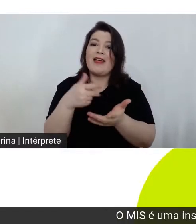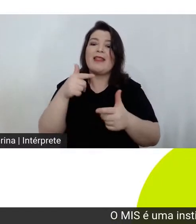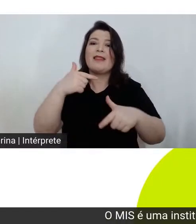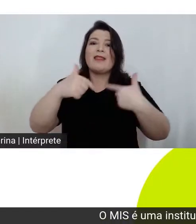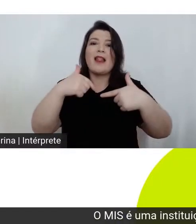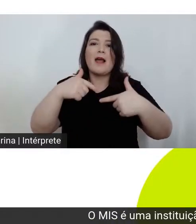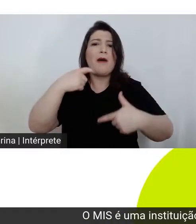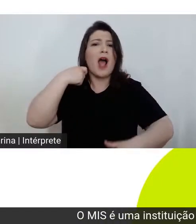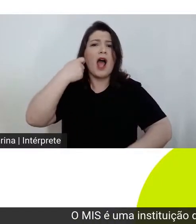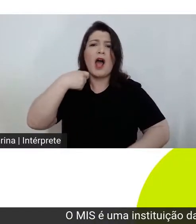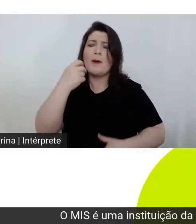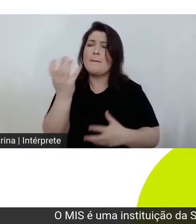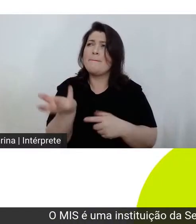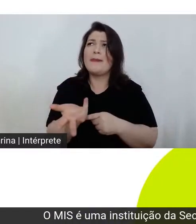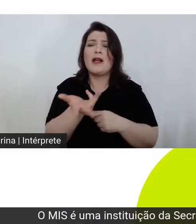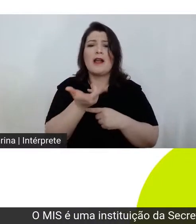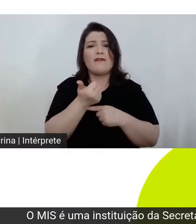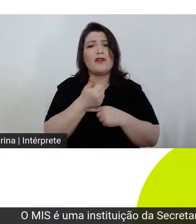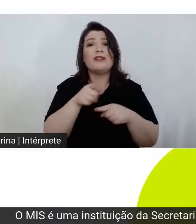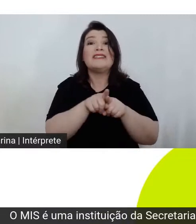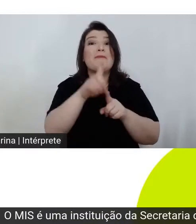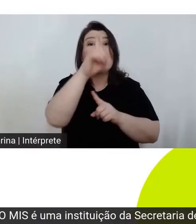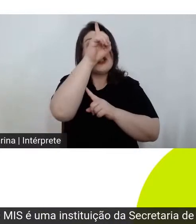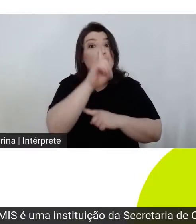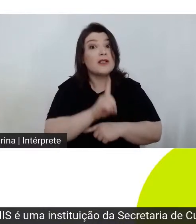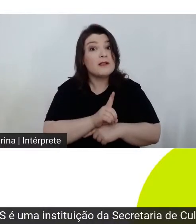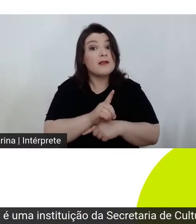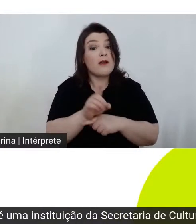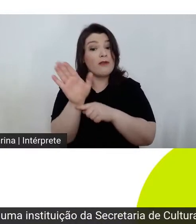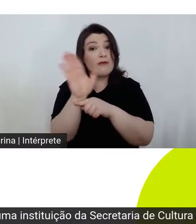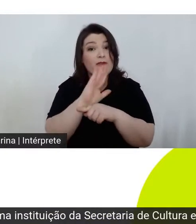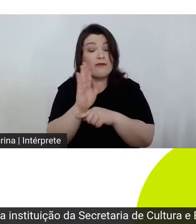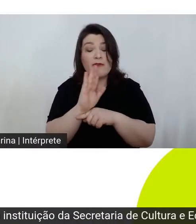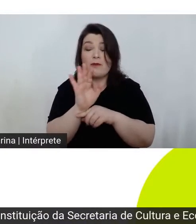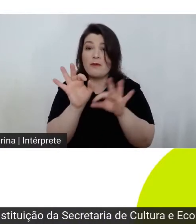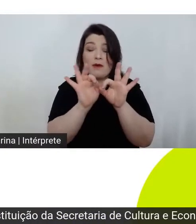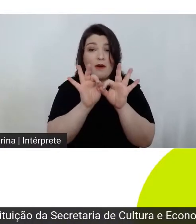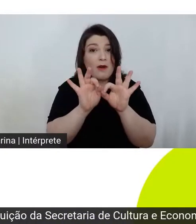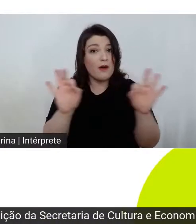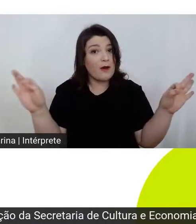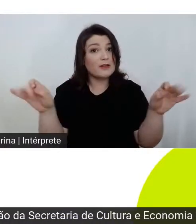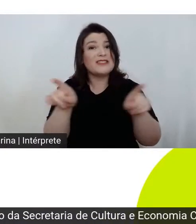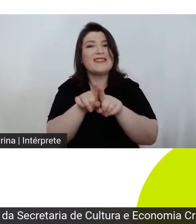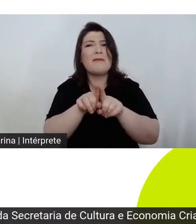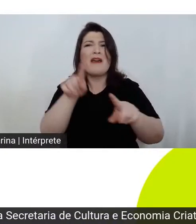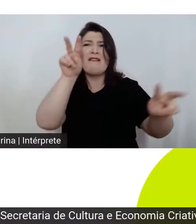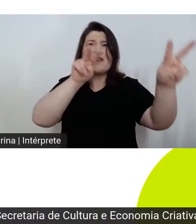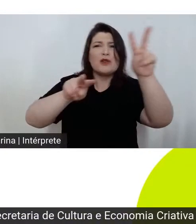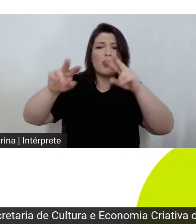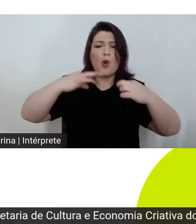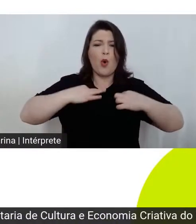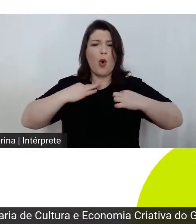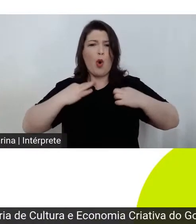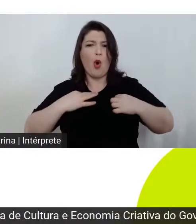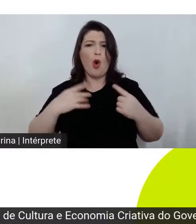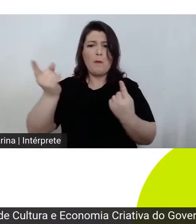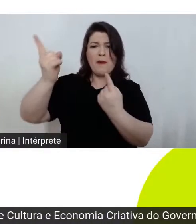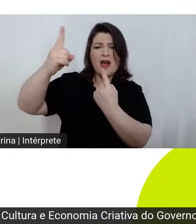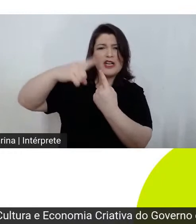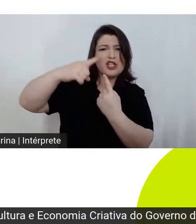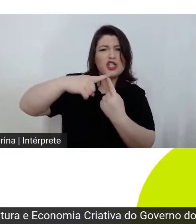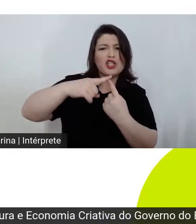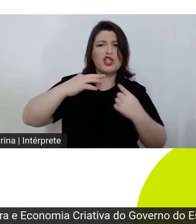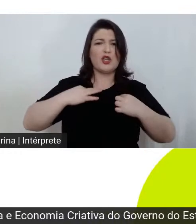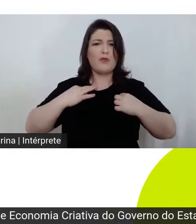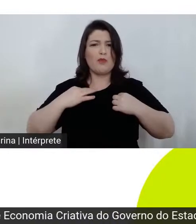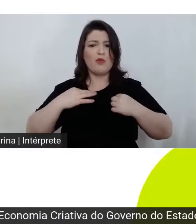direção excelente, a direção de arte, a escolha do visual, das roupas, os tipos daquela rua